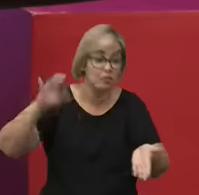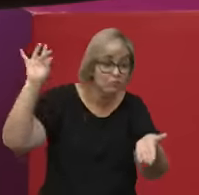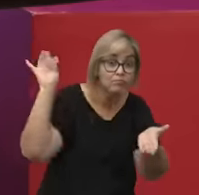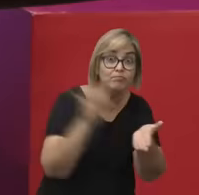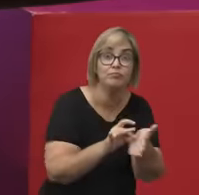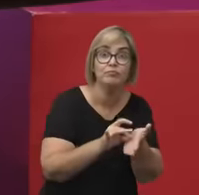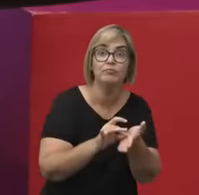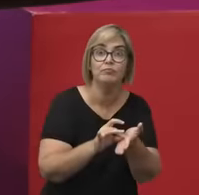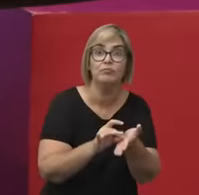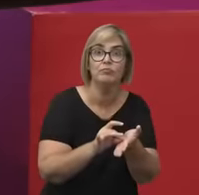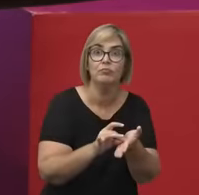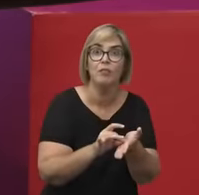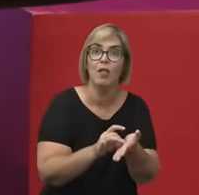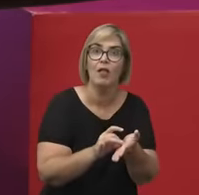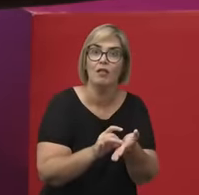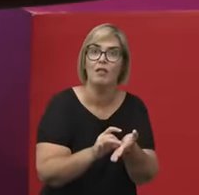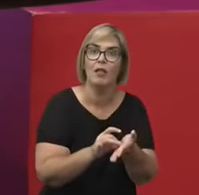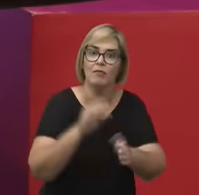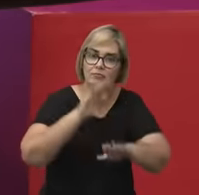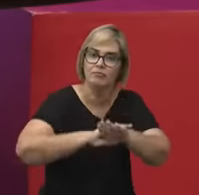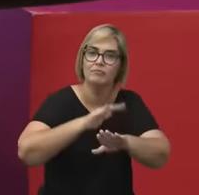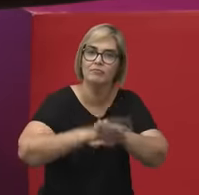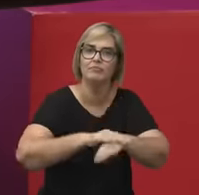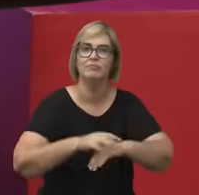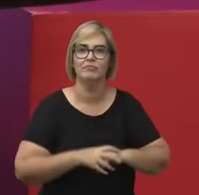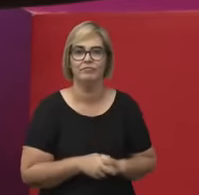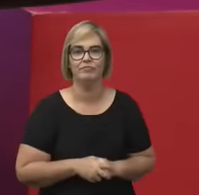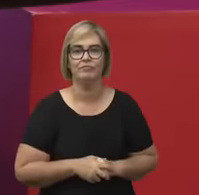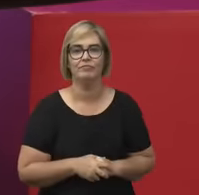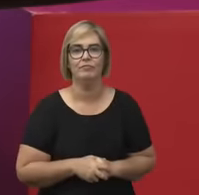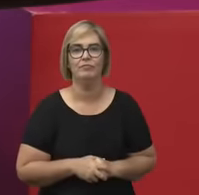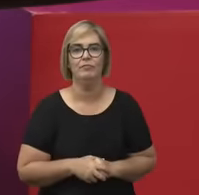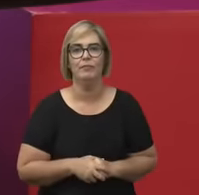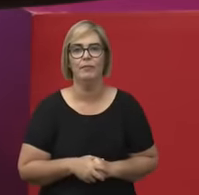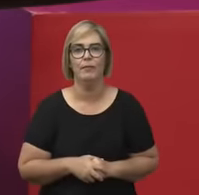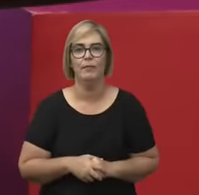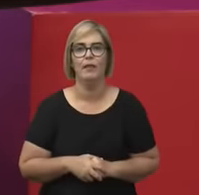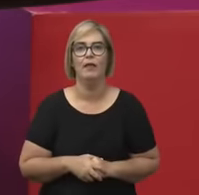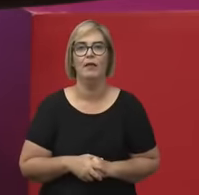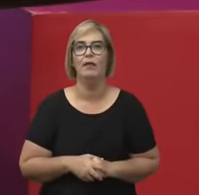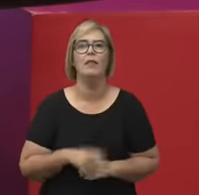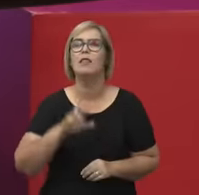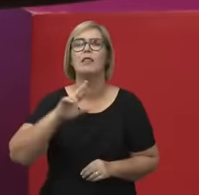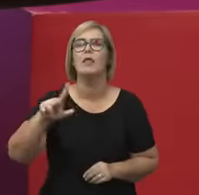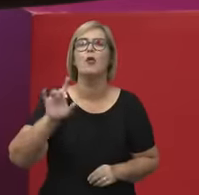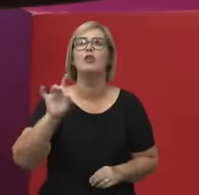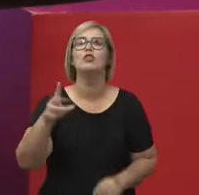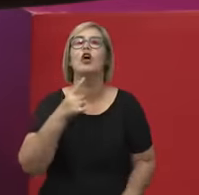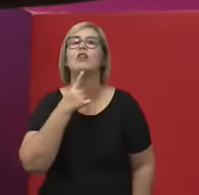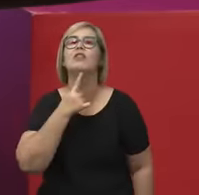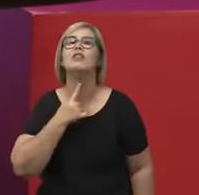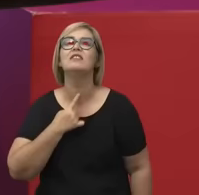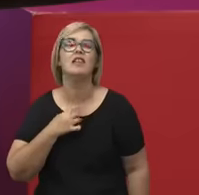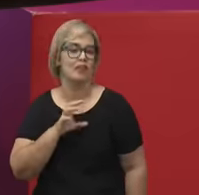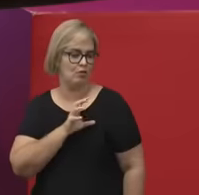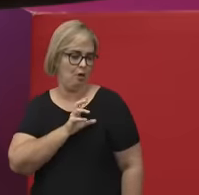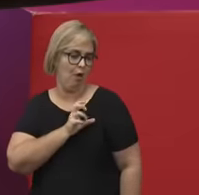Em meio a, ela fala em meio a um desejo de amor e glória,